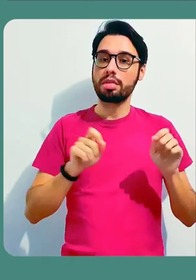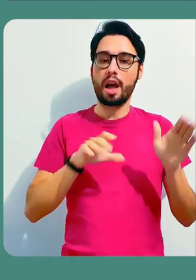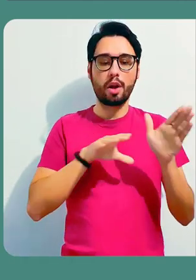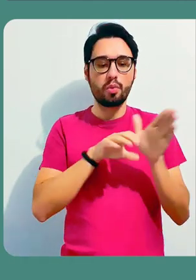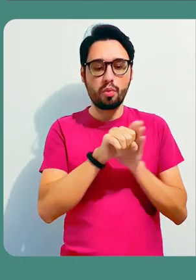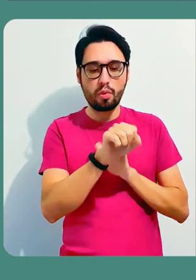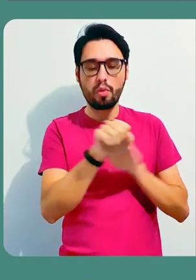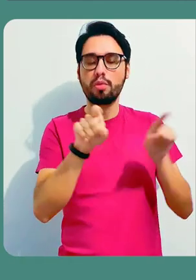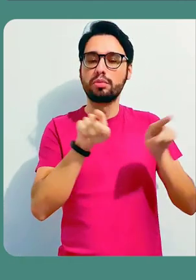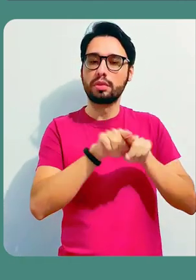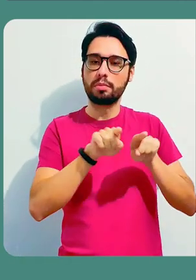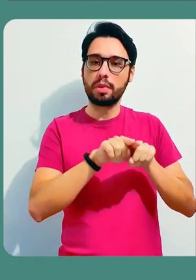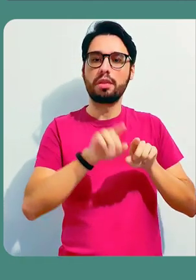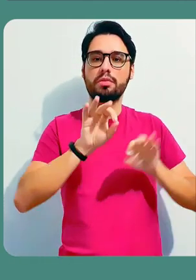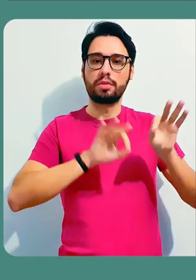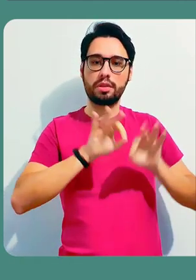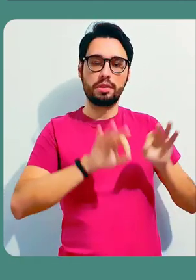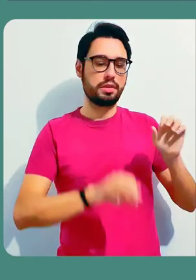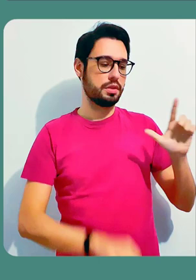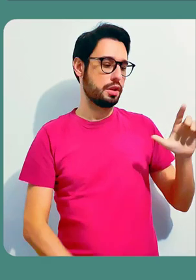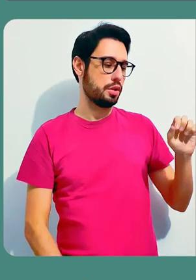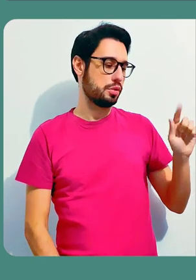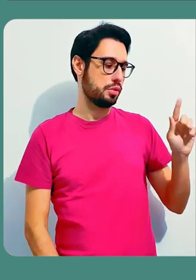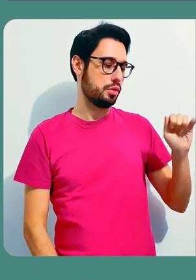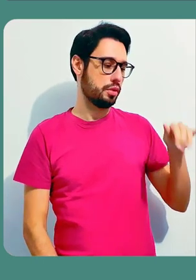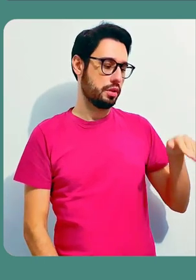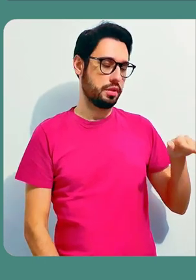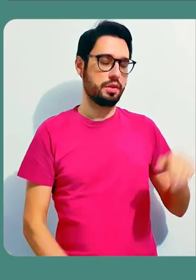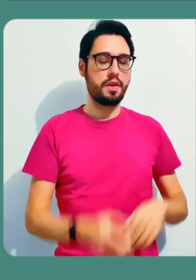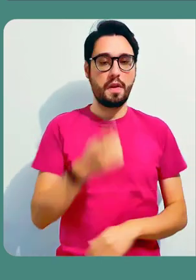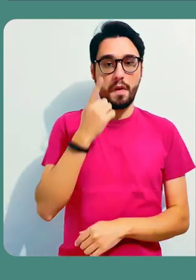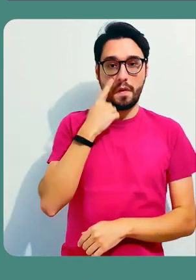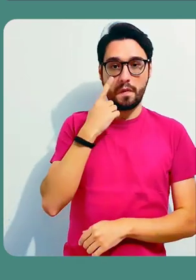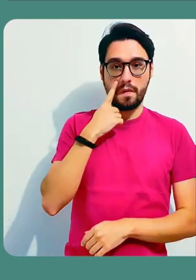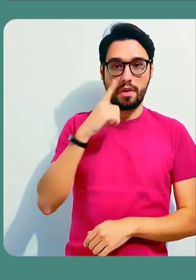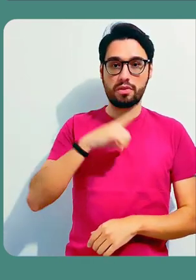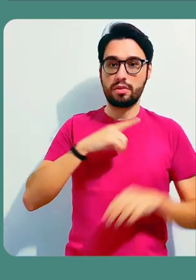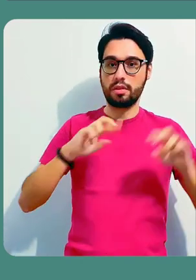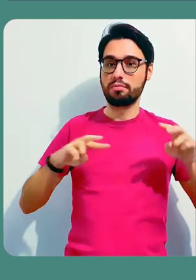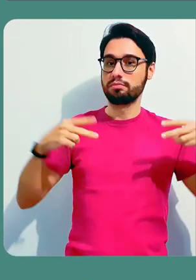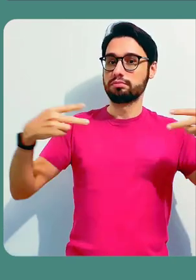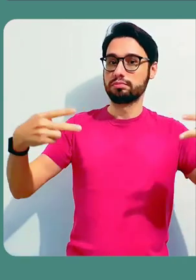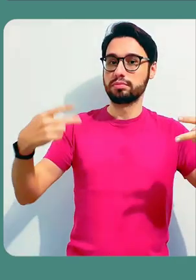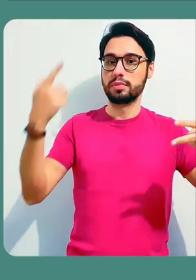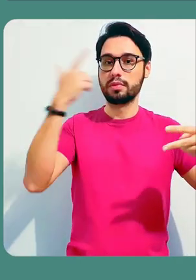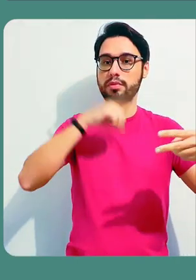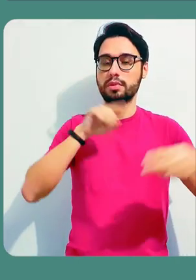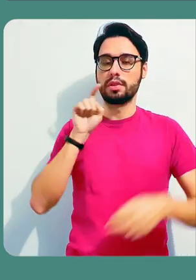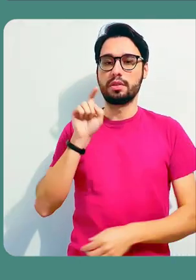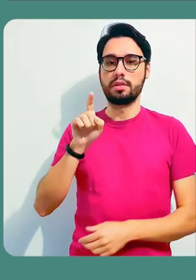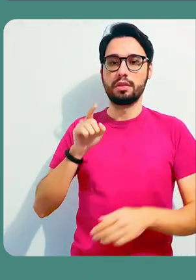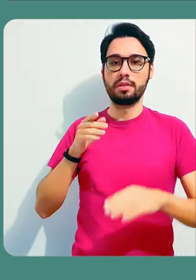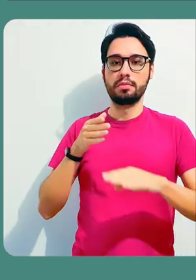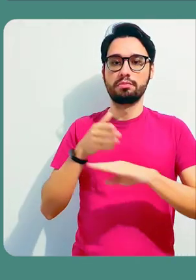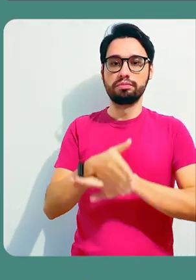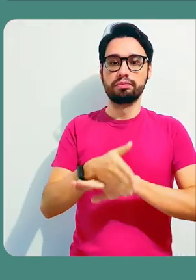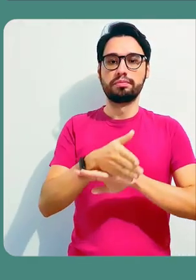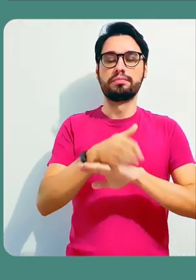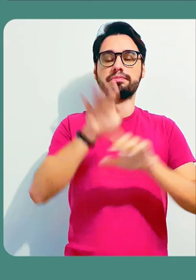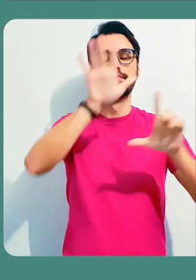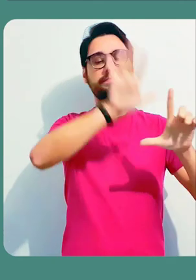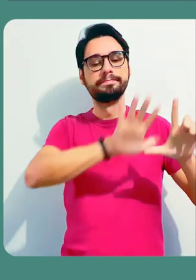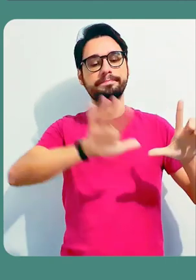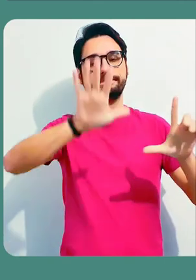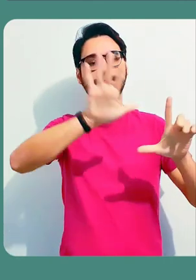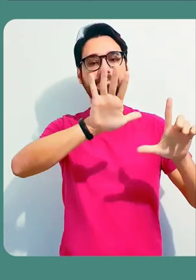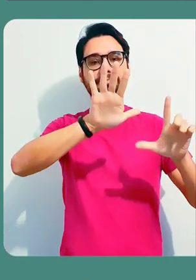O login também é feito a partir da vinculação de uma conta Google. Eu vou entrar, então, na minha conta e o acesso é feito a partir do